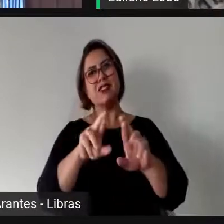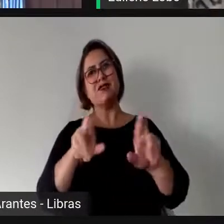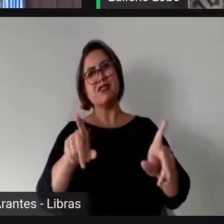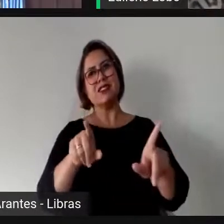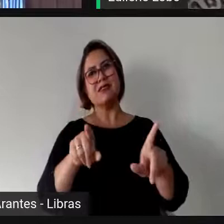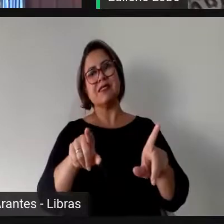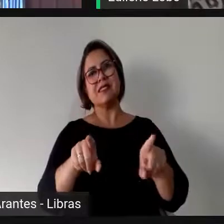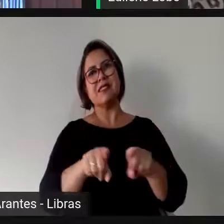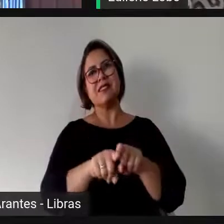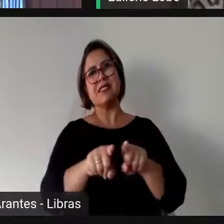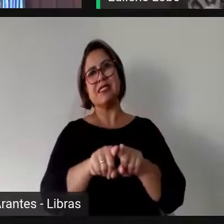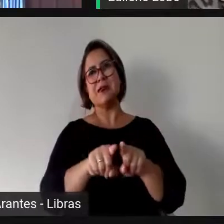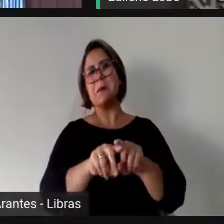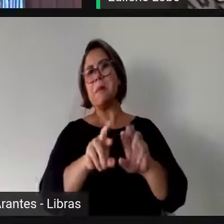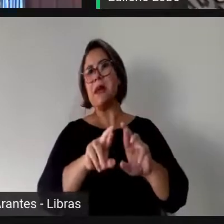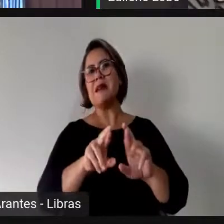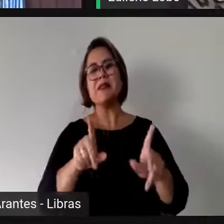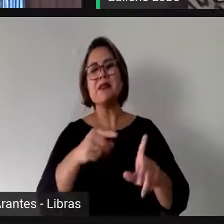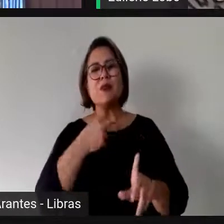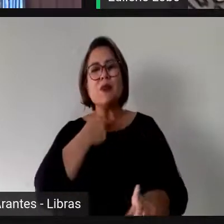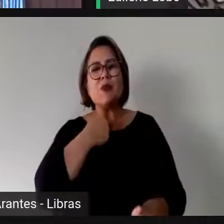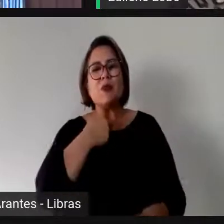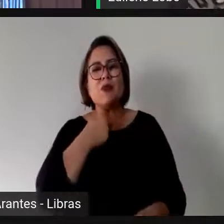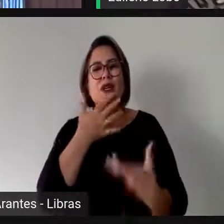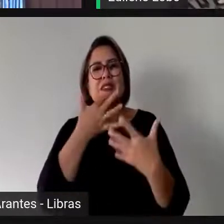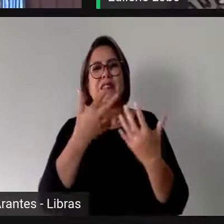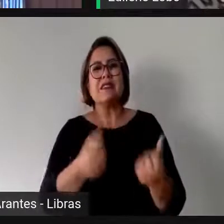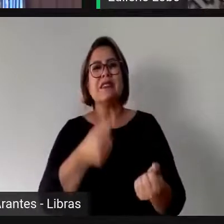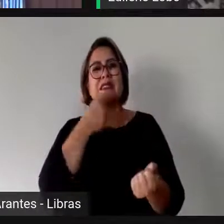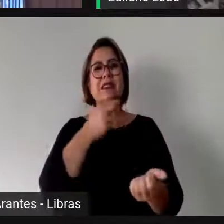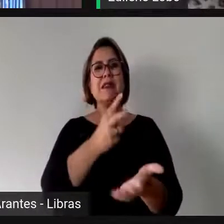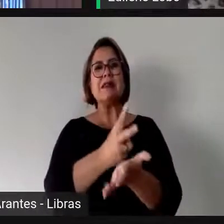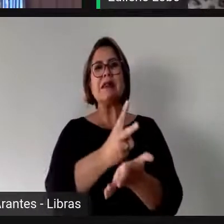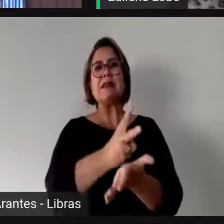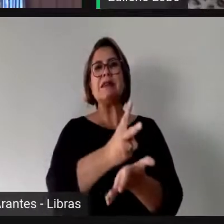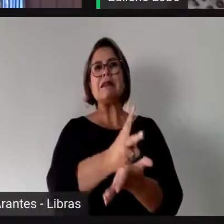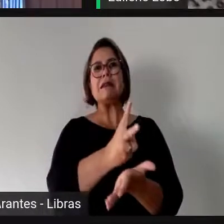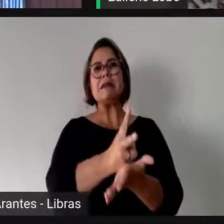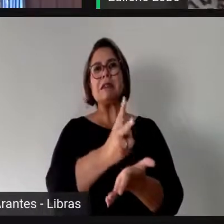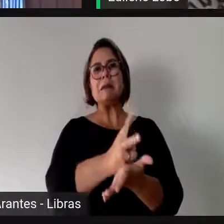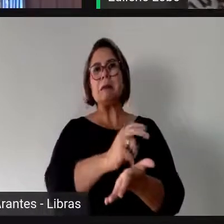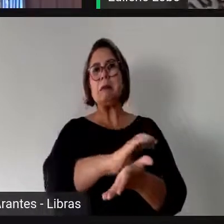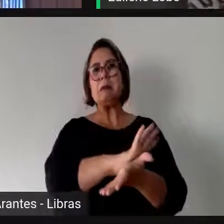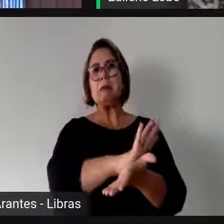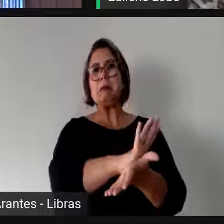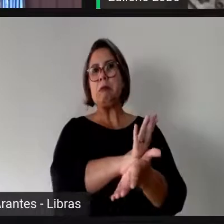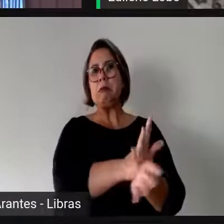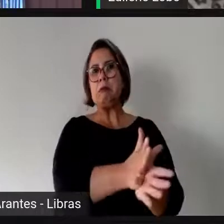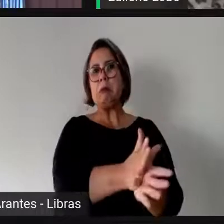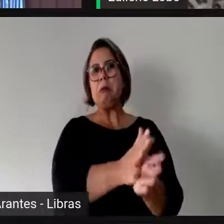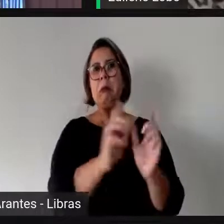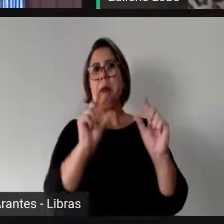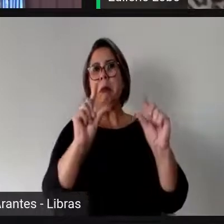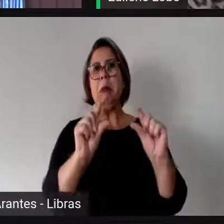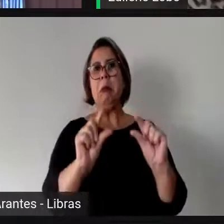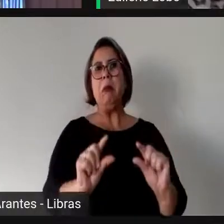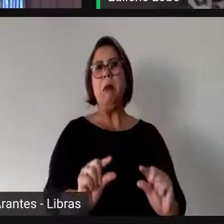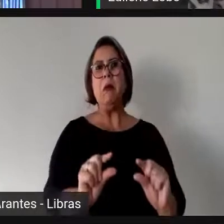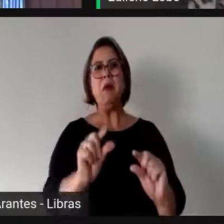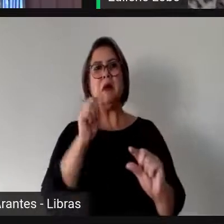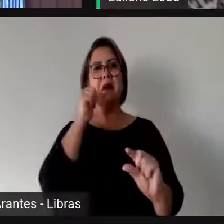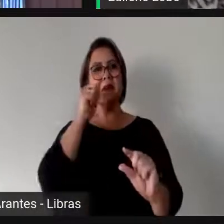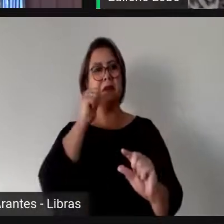permanência do quadro de exclusão e desigualdade visto. É bem verdade